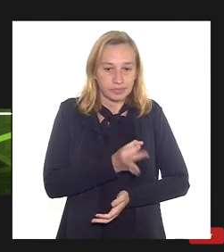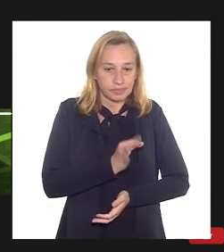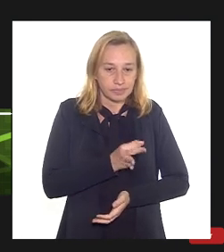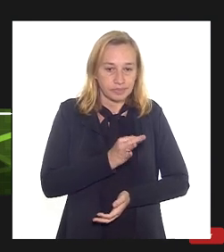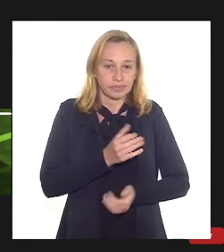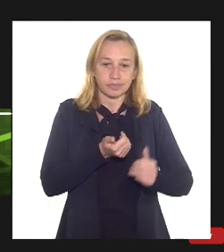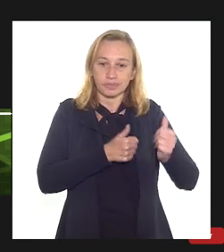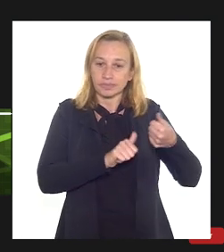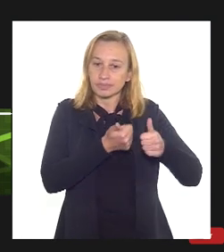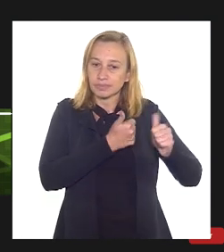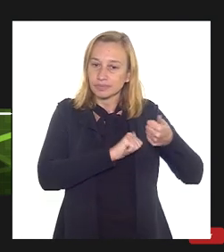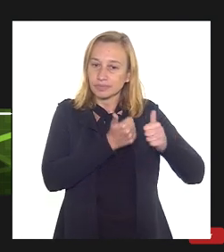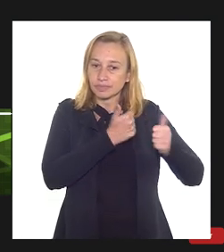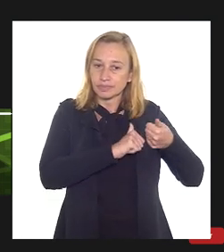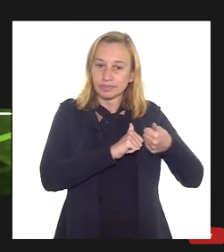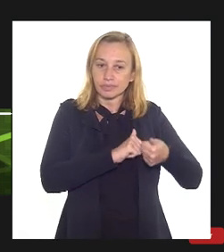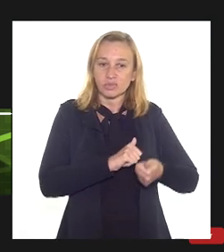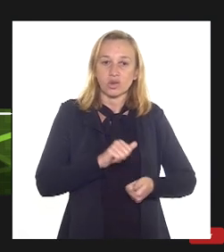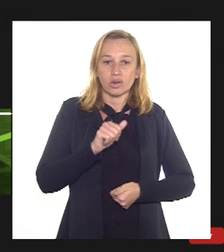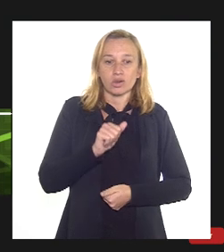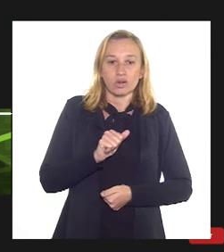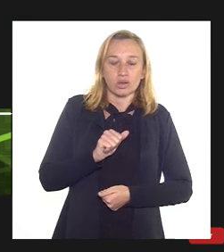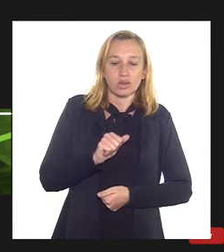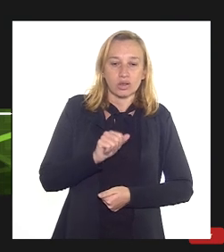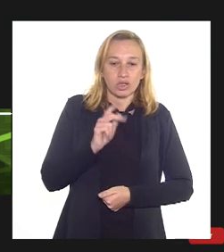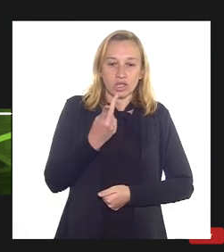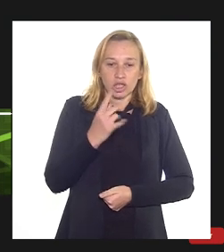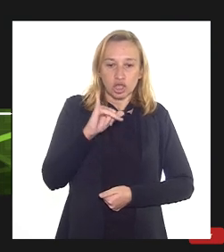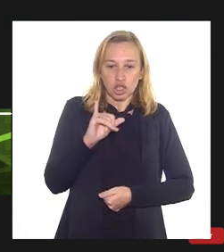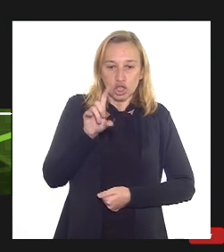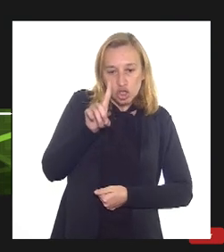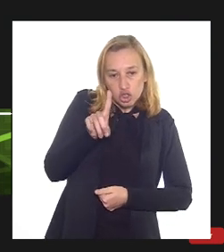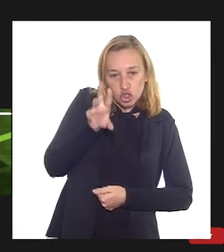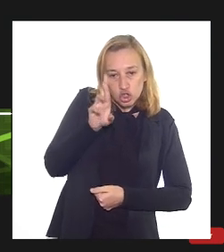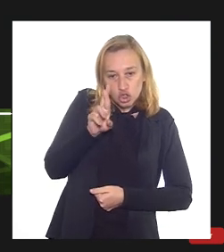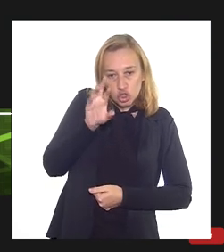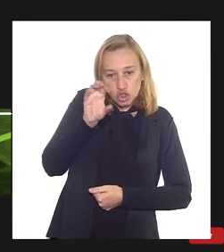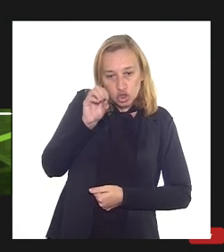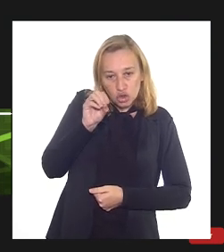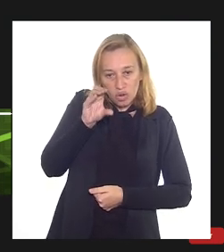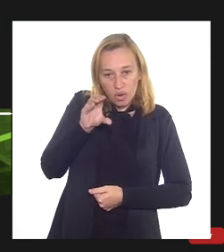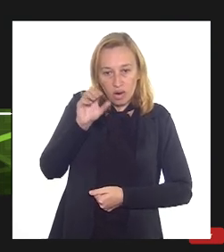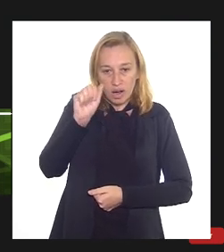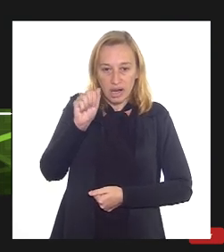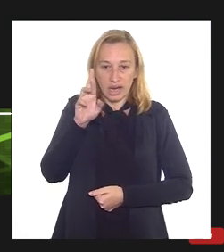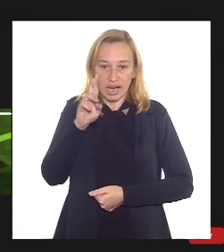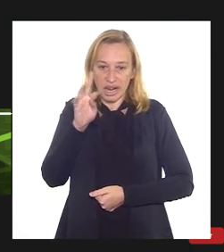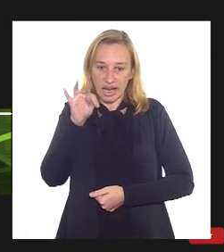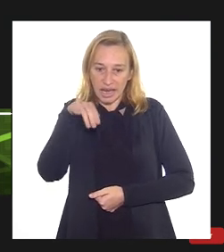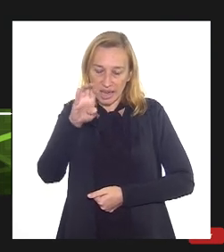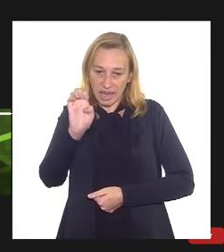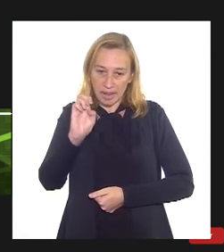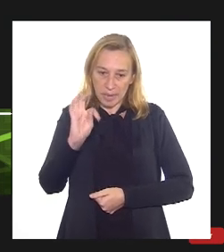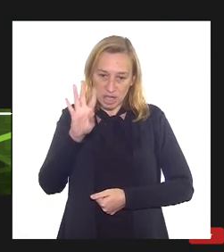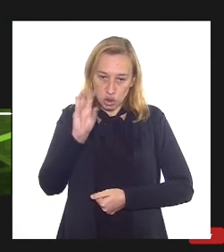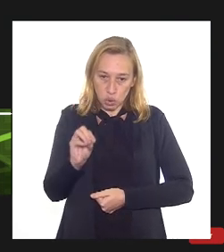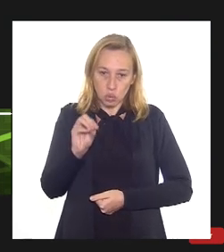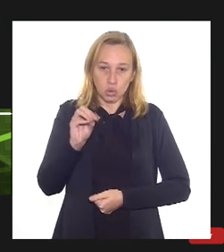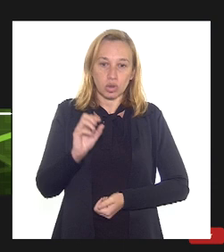avaliação, unidades de hidrocracreamento para produção de combustíveis como nafta, diesel, TAV,